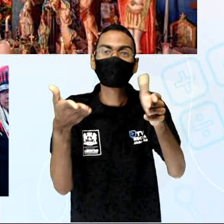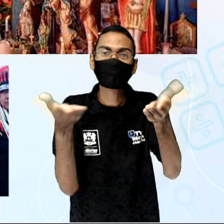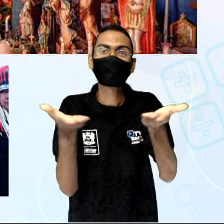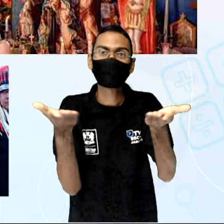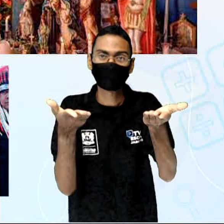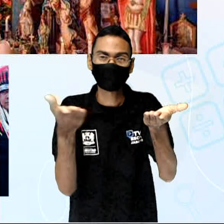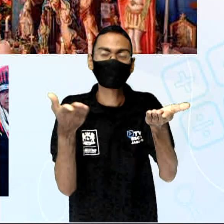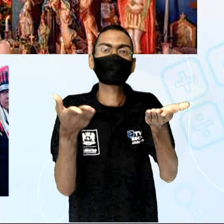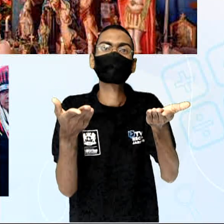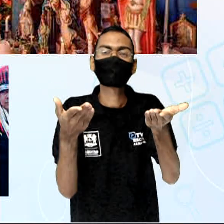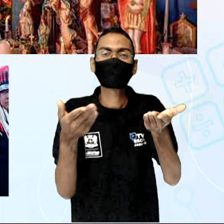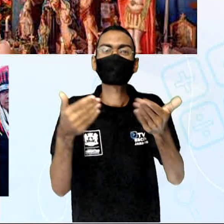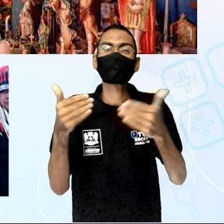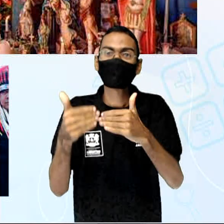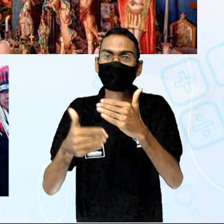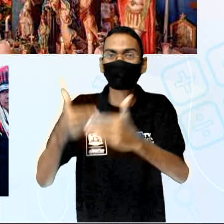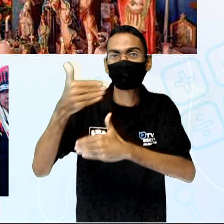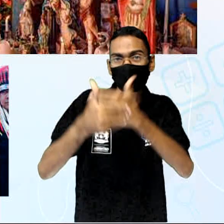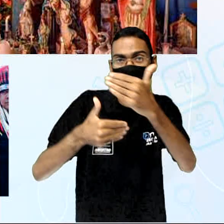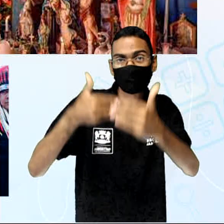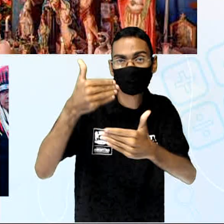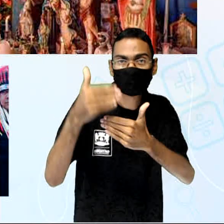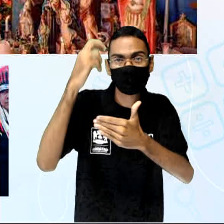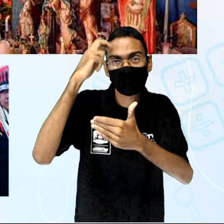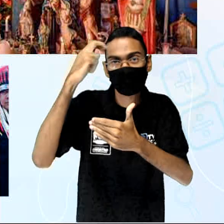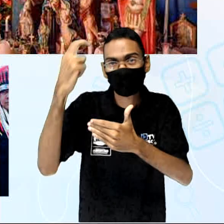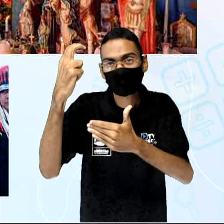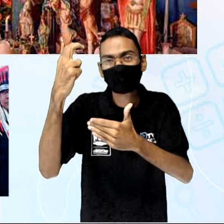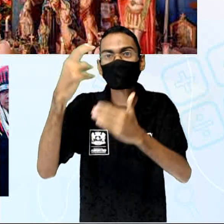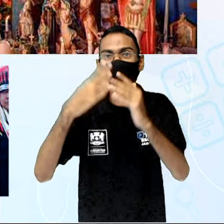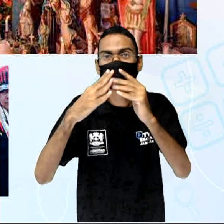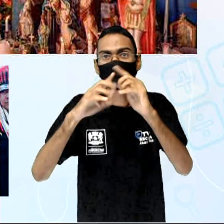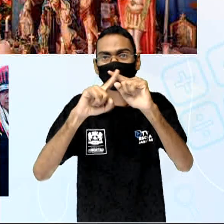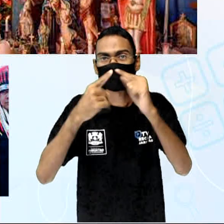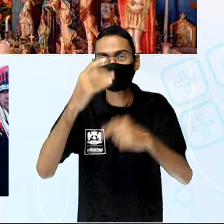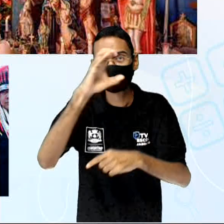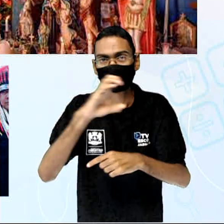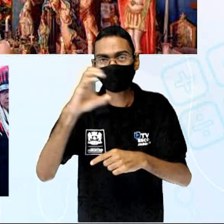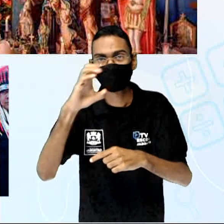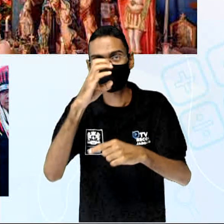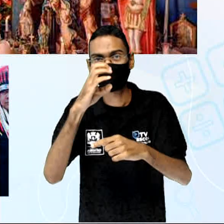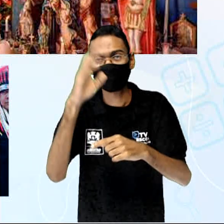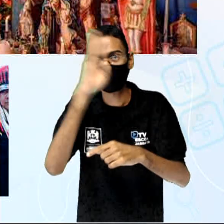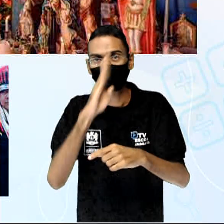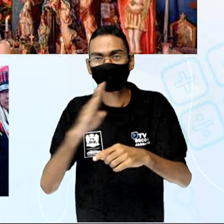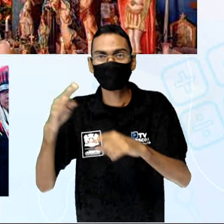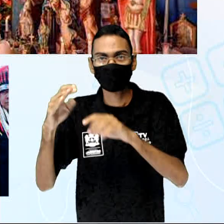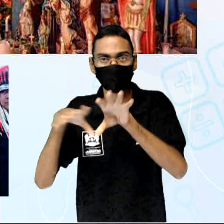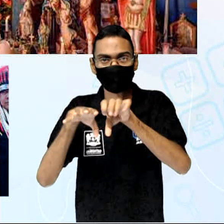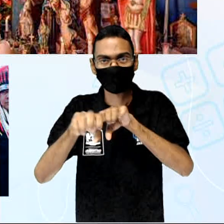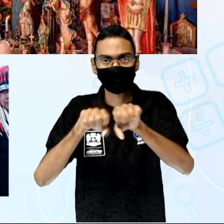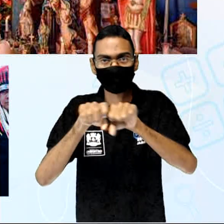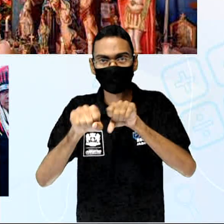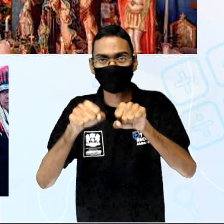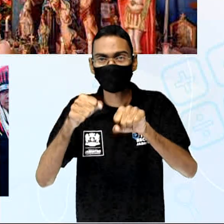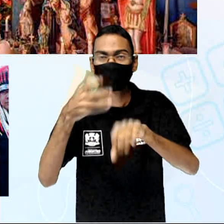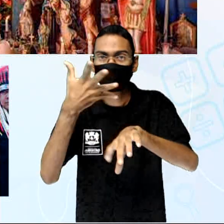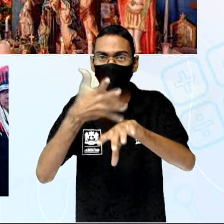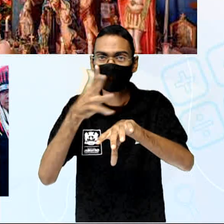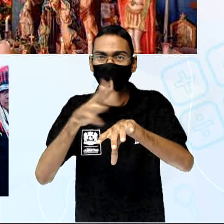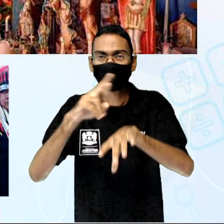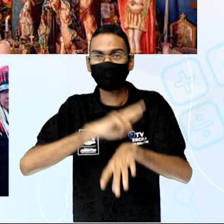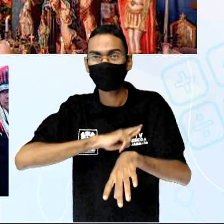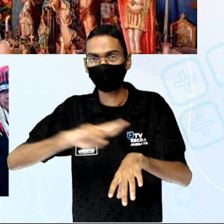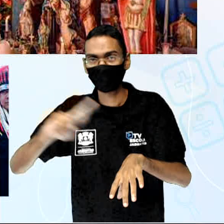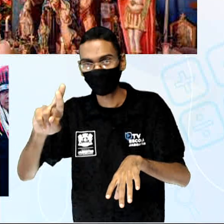desenrolar dessa cultura da Igreja Católica aqui no Brasil colônia. Então, práticas religiosas no Brasil